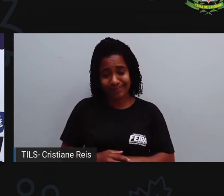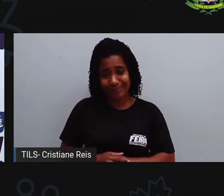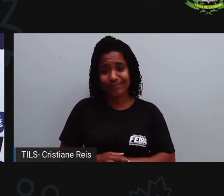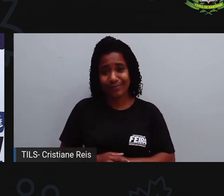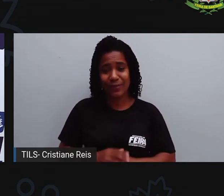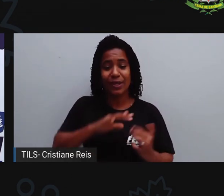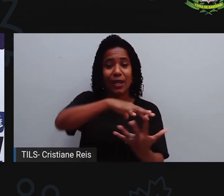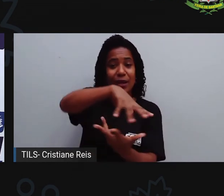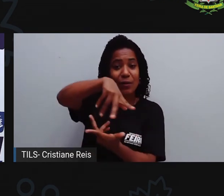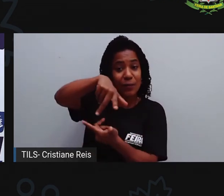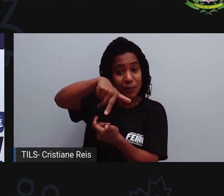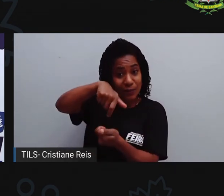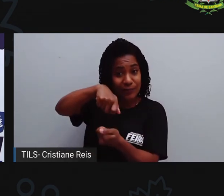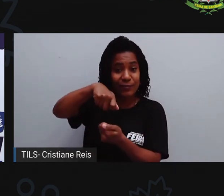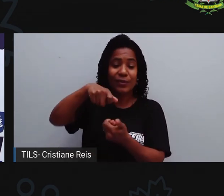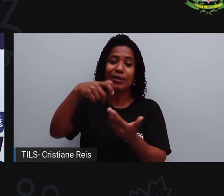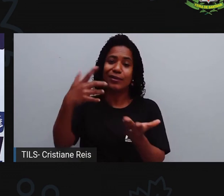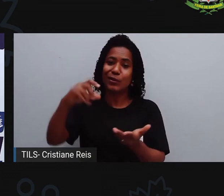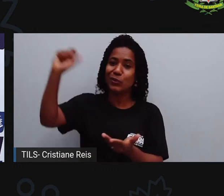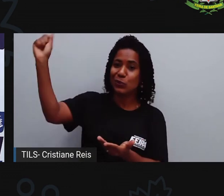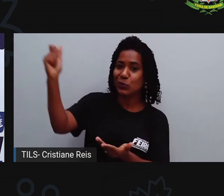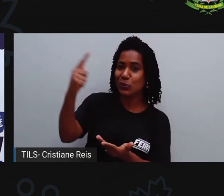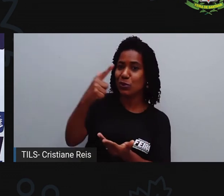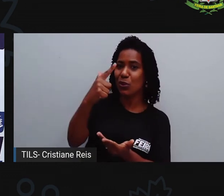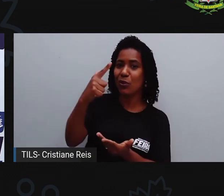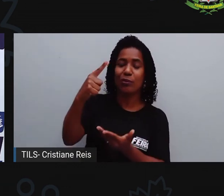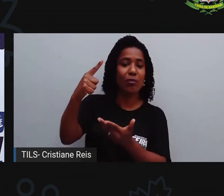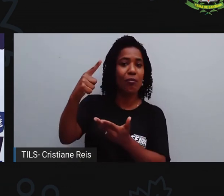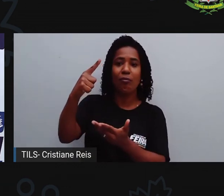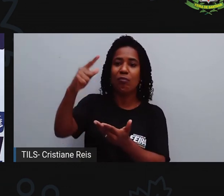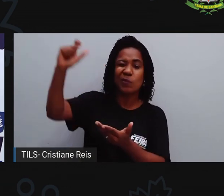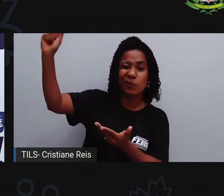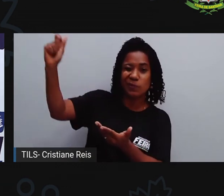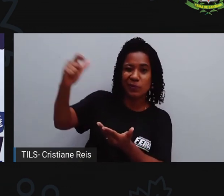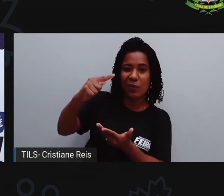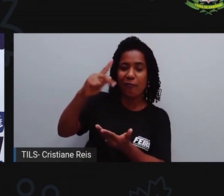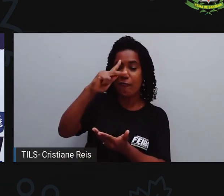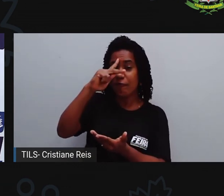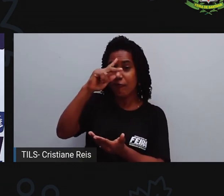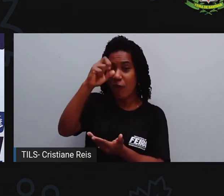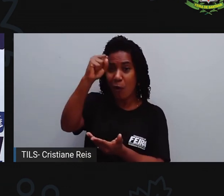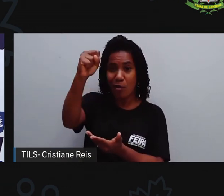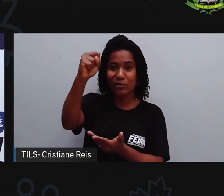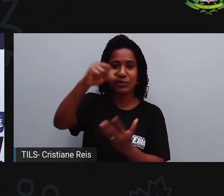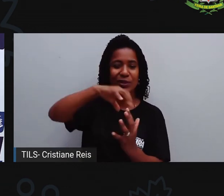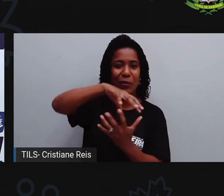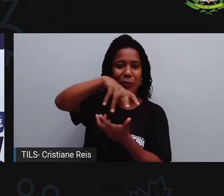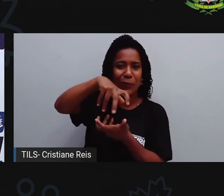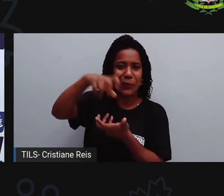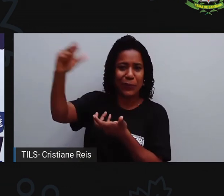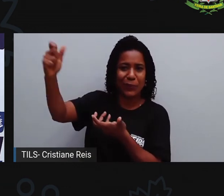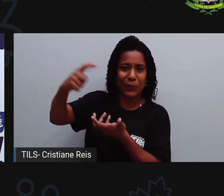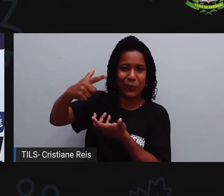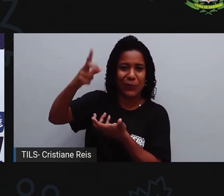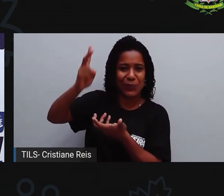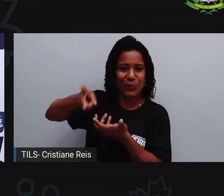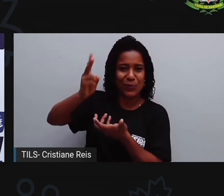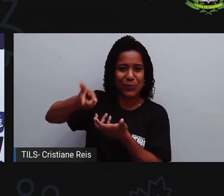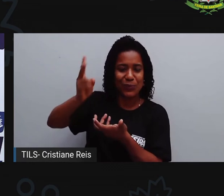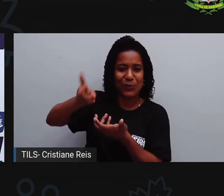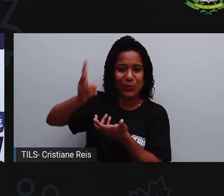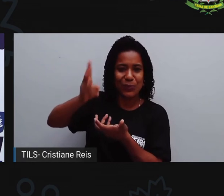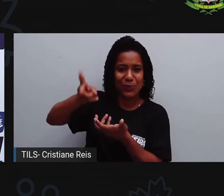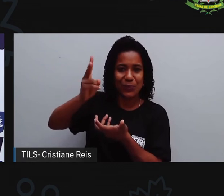Justamente por conta da incidência da luz solar, né? Em excesso, em um lado, em um hemisfério, no outro hemisfério, já estaria aí